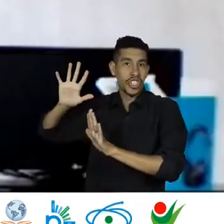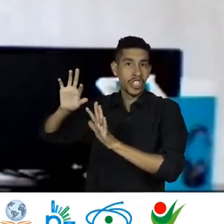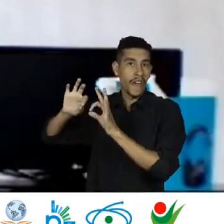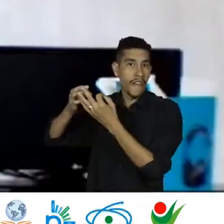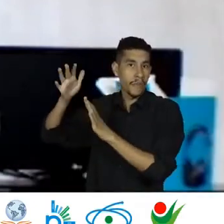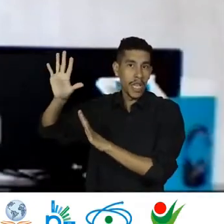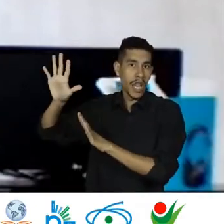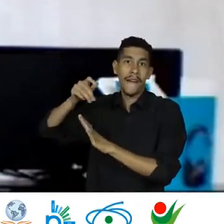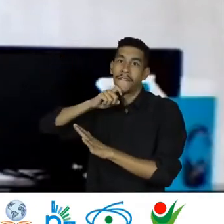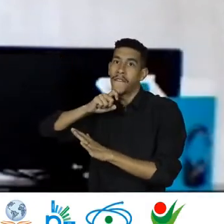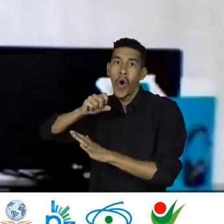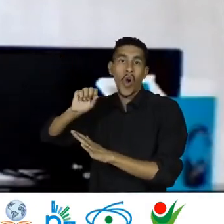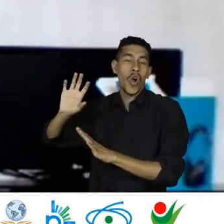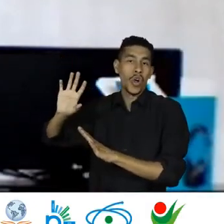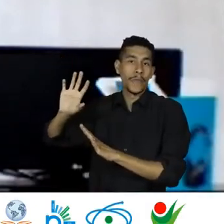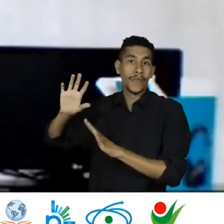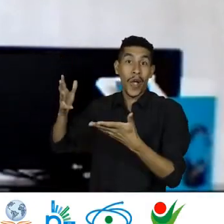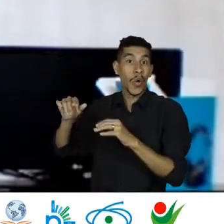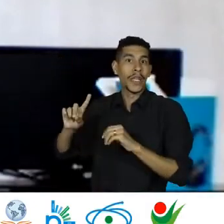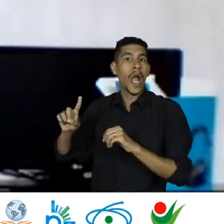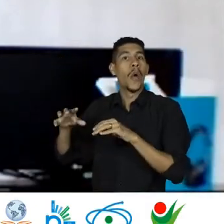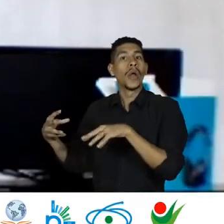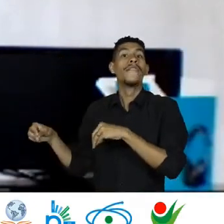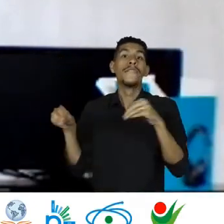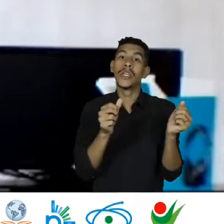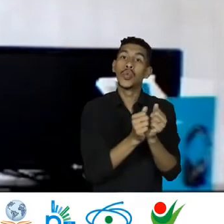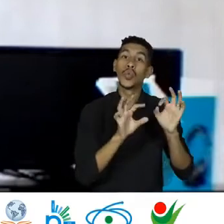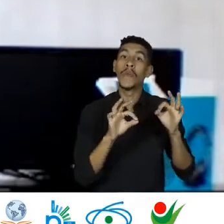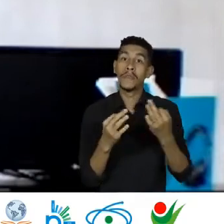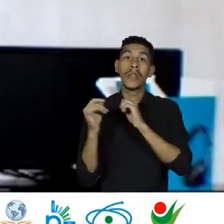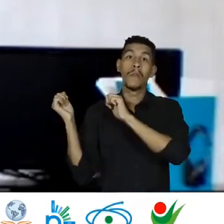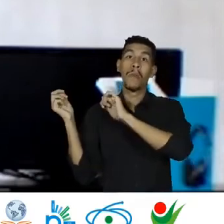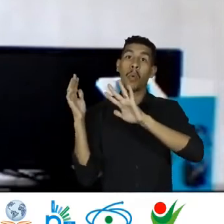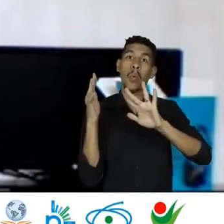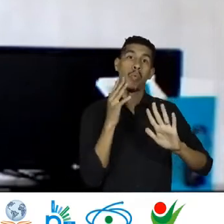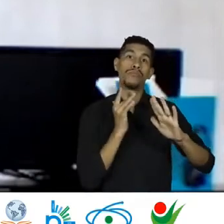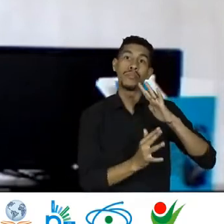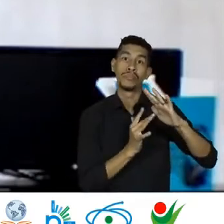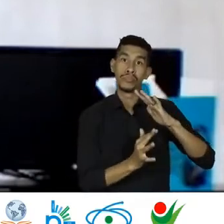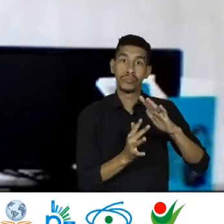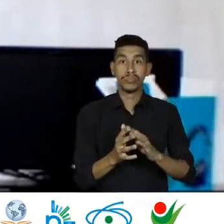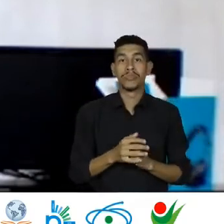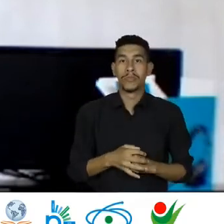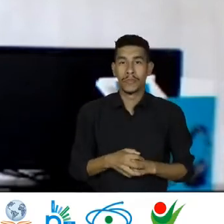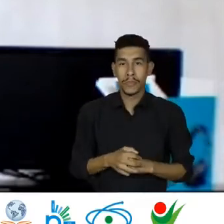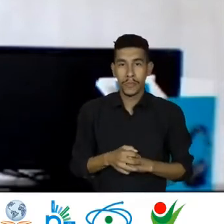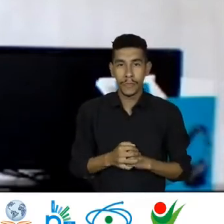Aparecido Não só Dos órgãos Protetivos Que a gente pode Dizer assim Mas também Nos estudos